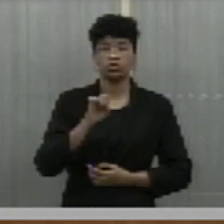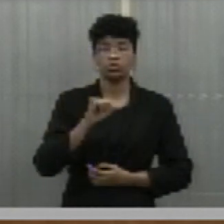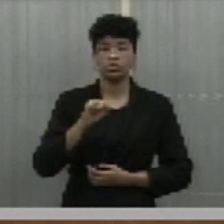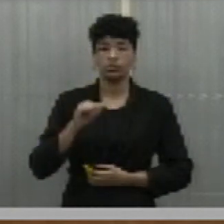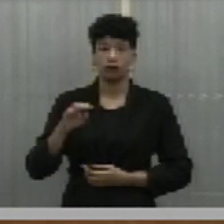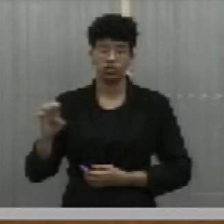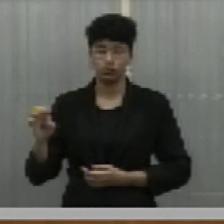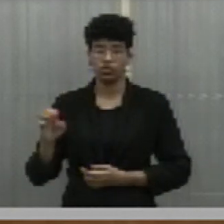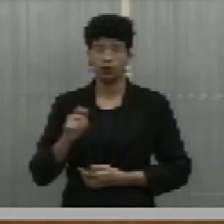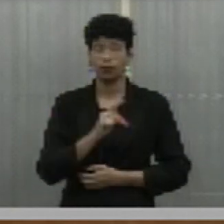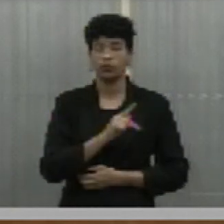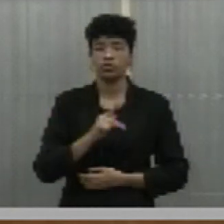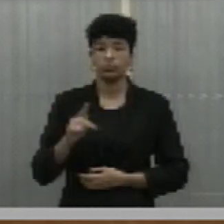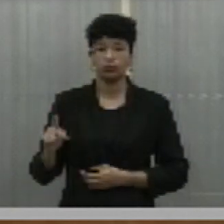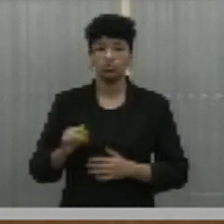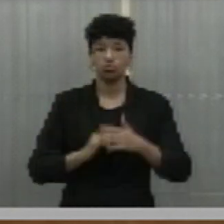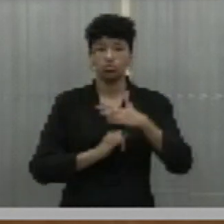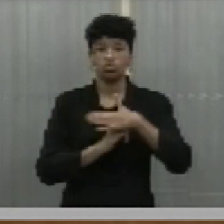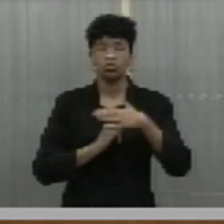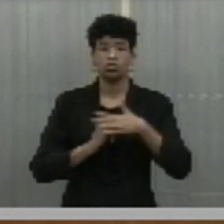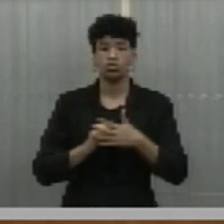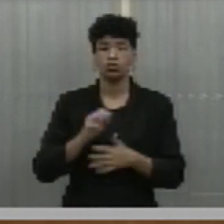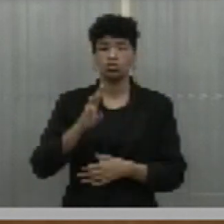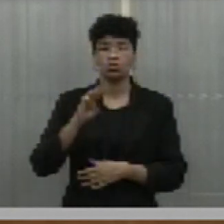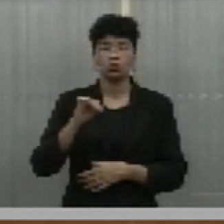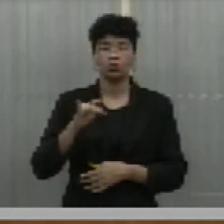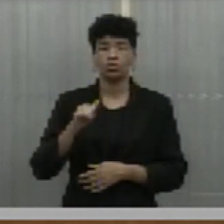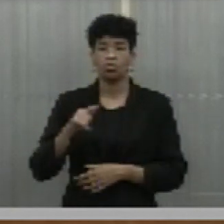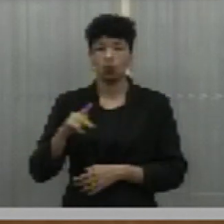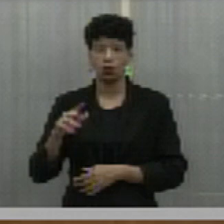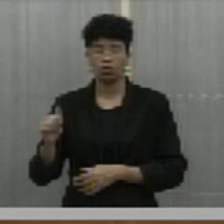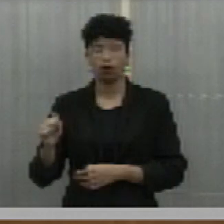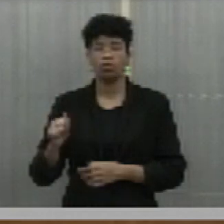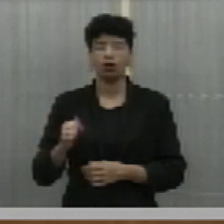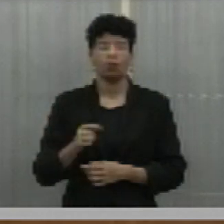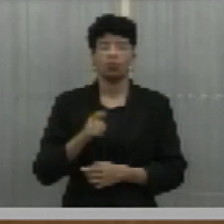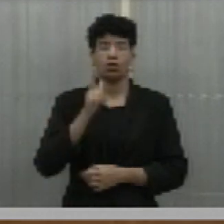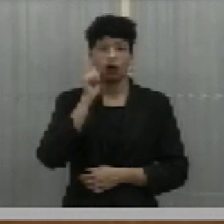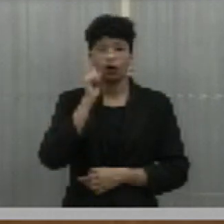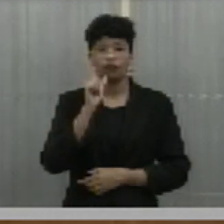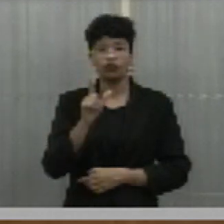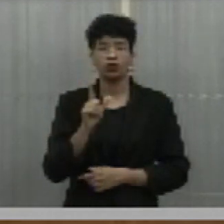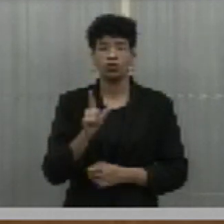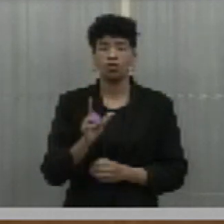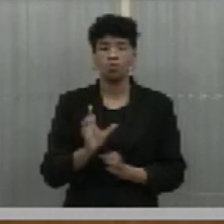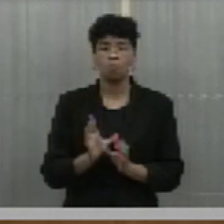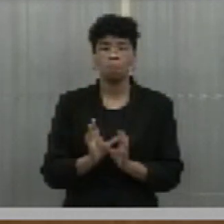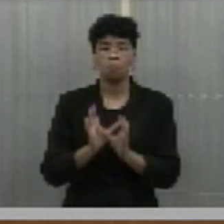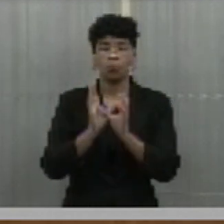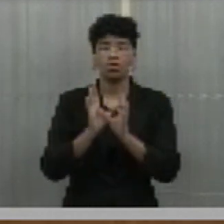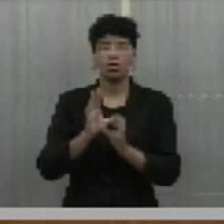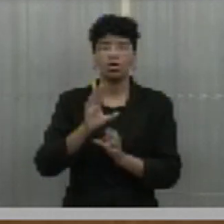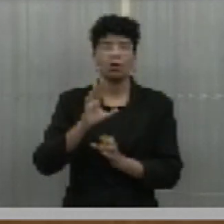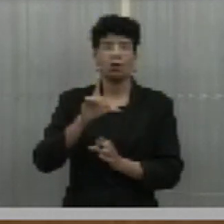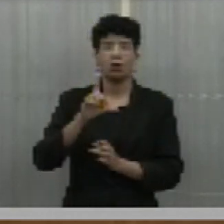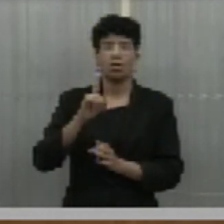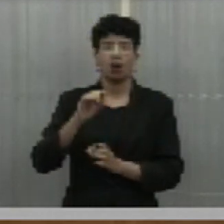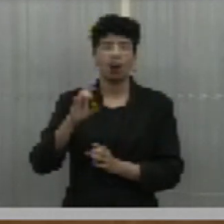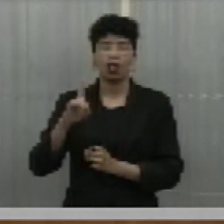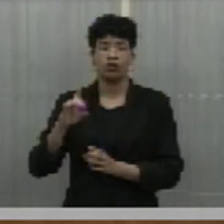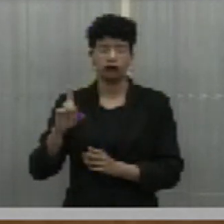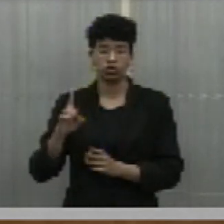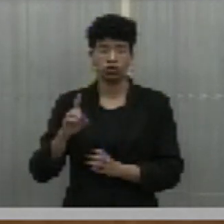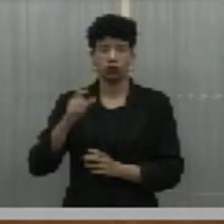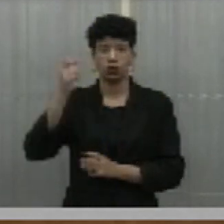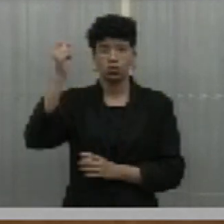Silva, presidente do Instituto Umbíqua, voto de louvor, pela vitória no Prêmio LED, luz na educação da Rede